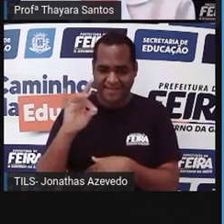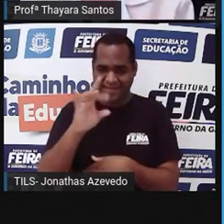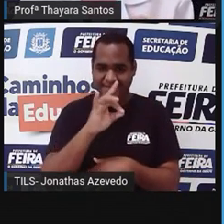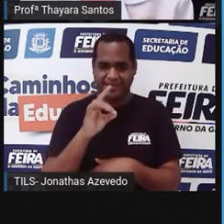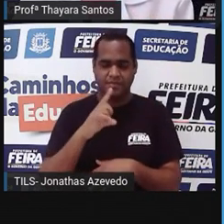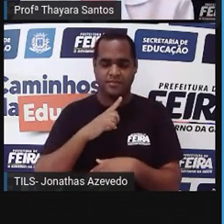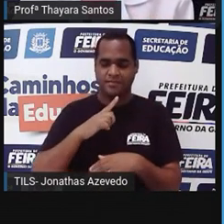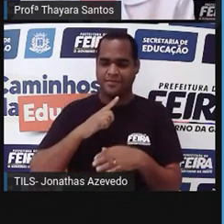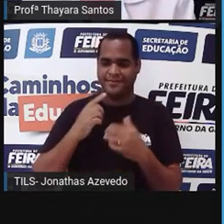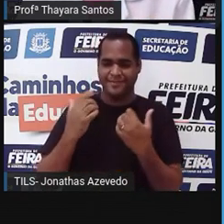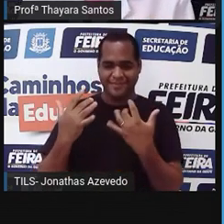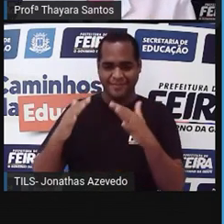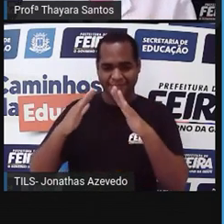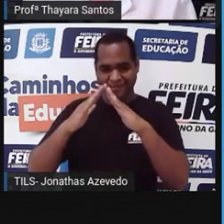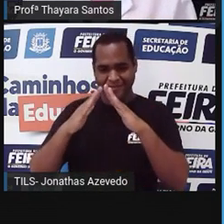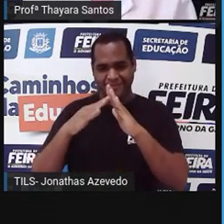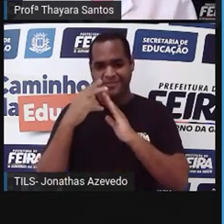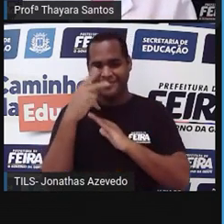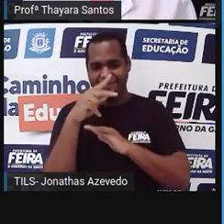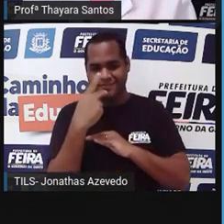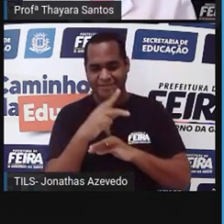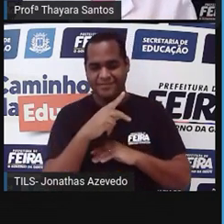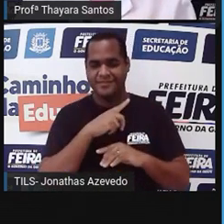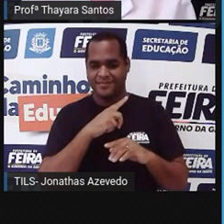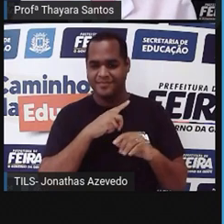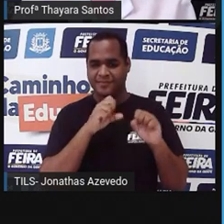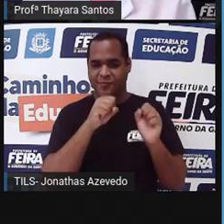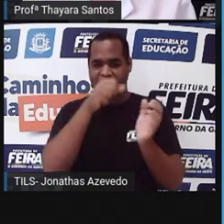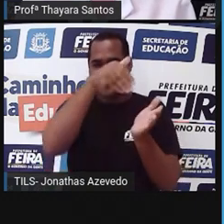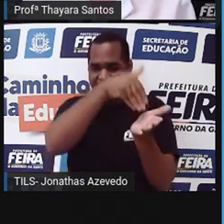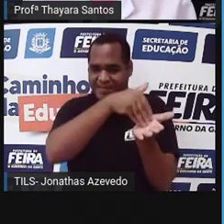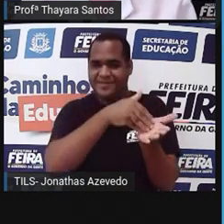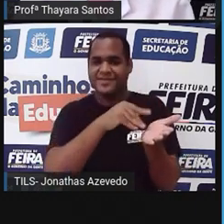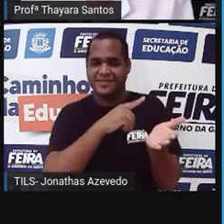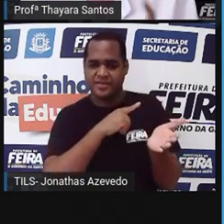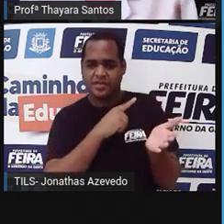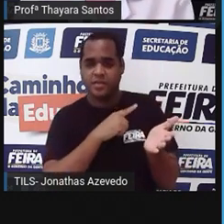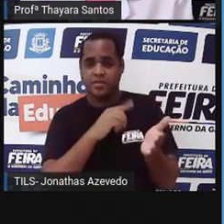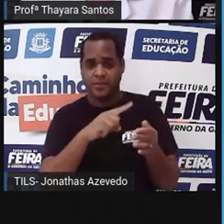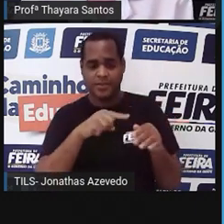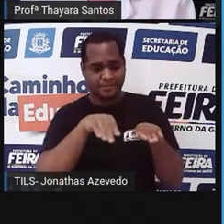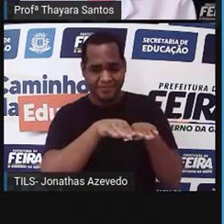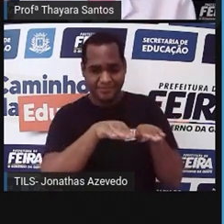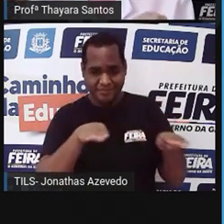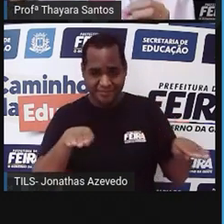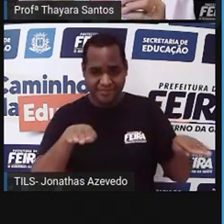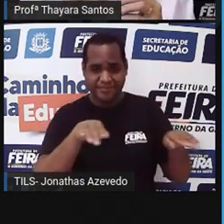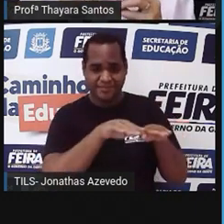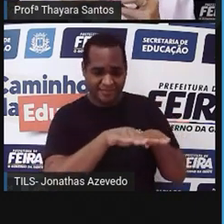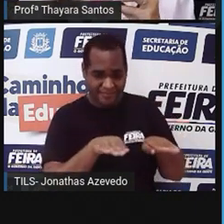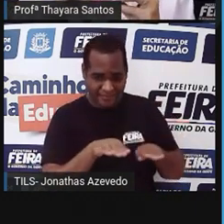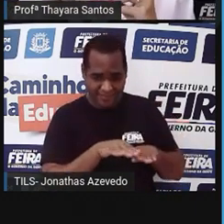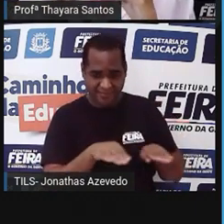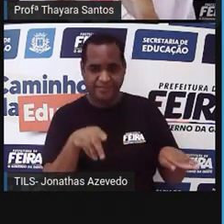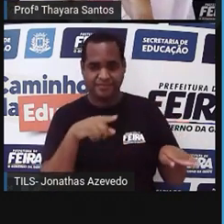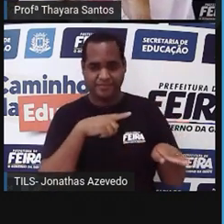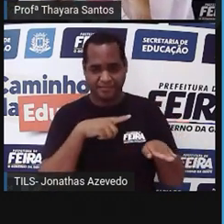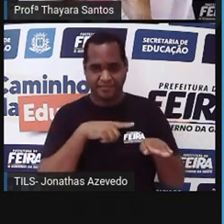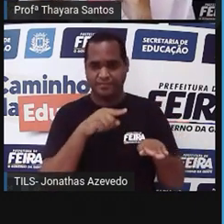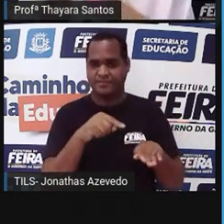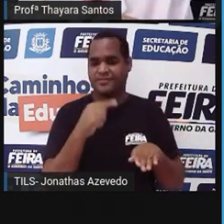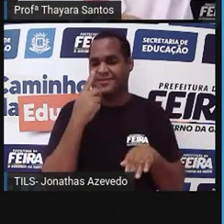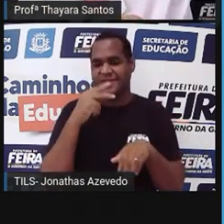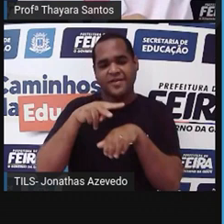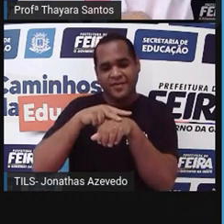às vezes num quintal você vê ali, às vezes no quintal a gente tem uma parte que é encimentada, e ali a gente vê se desenvolvendo uma